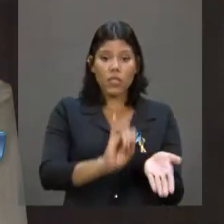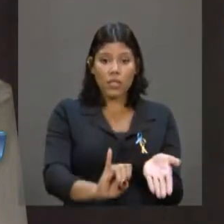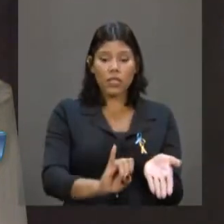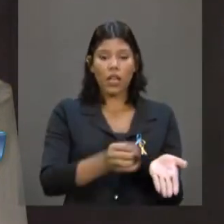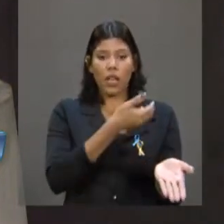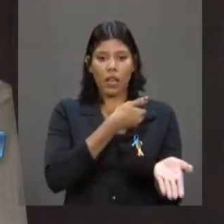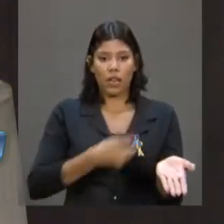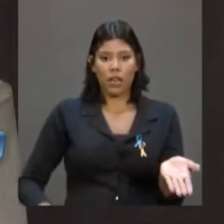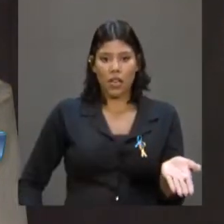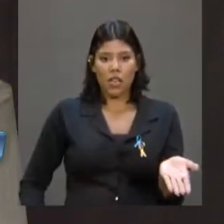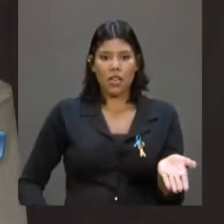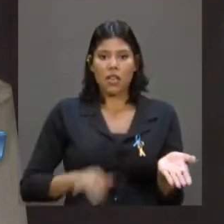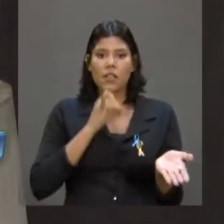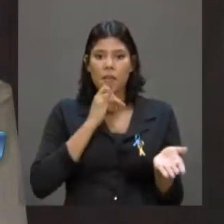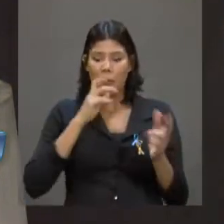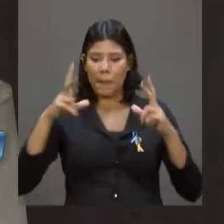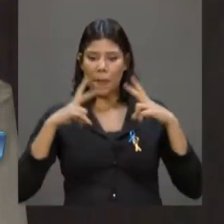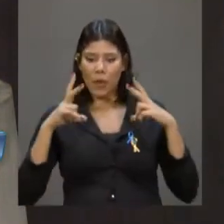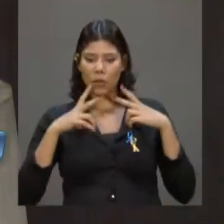o mercado.